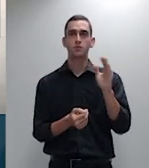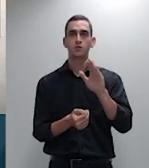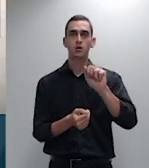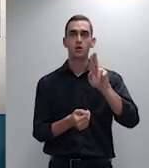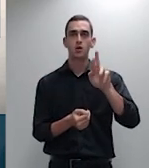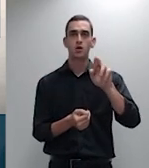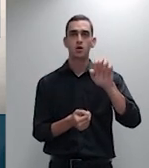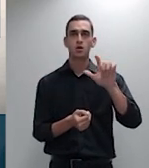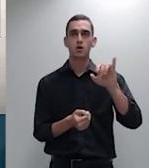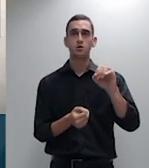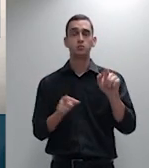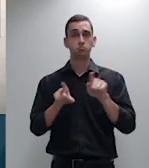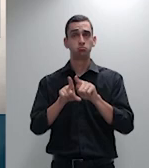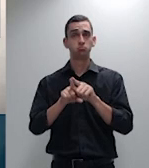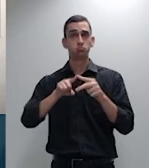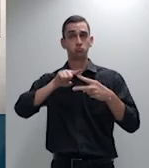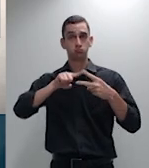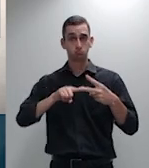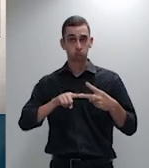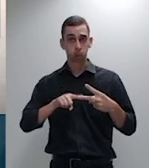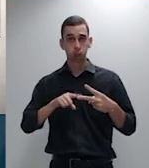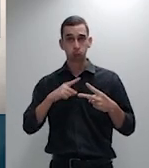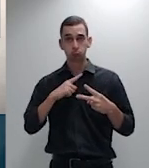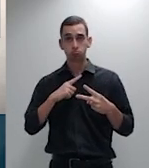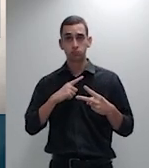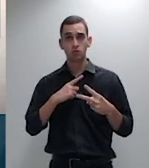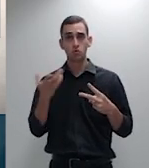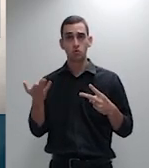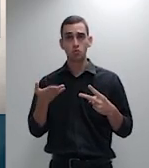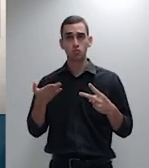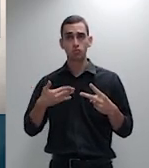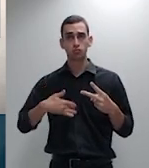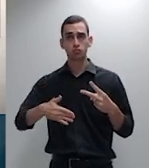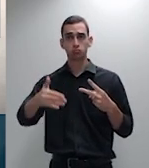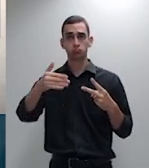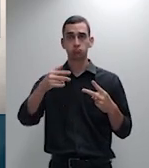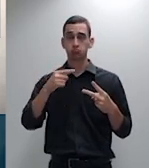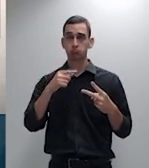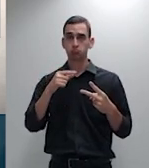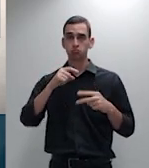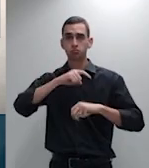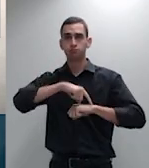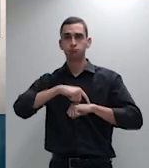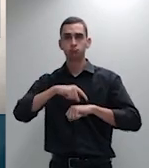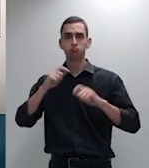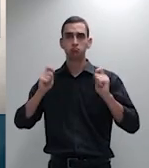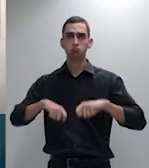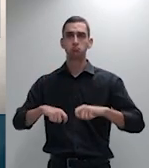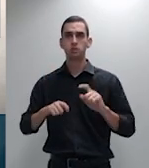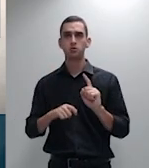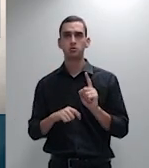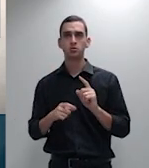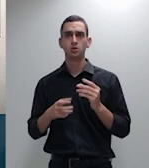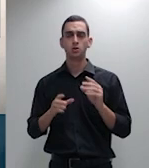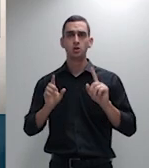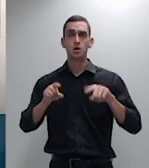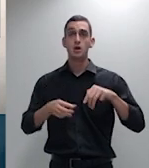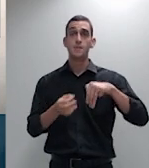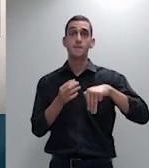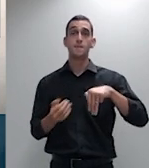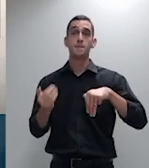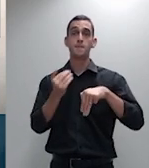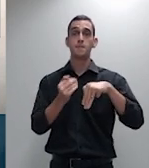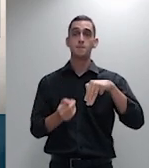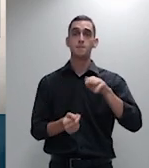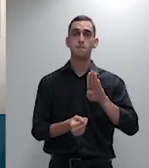de julgar as ações recisórias ministro Belize o ministro Buzzi eu tenho um conflito de